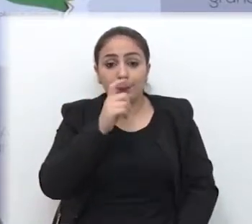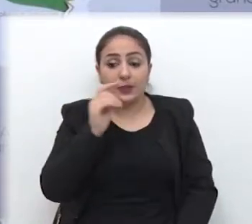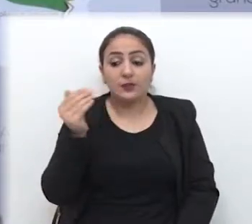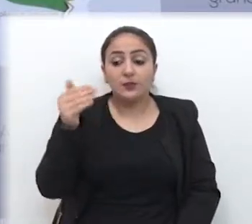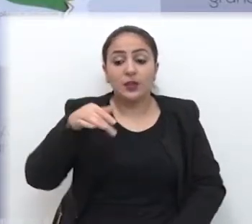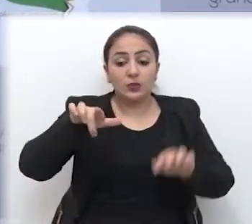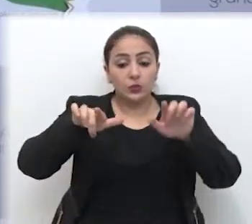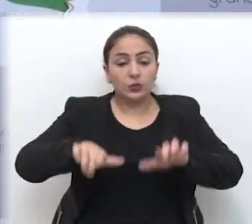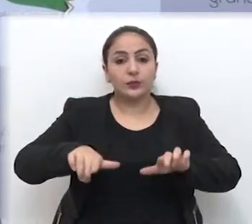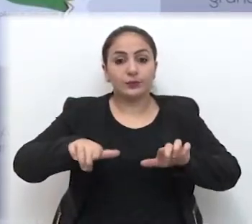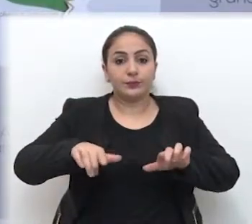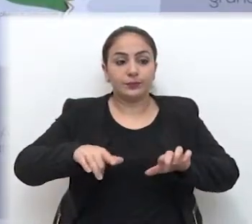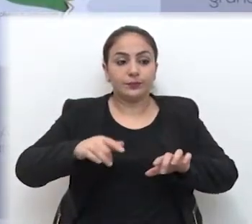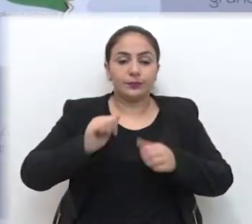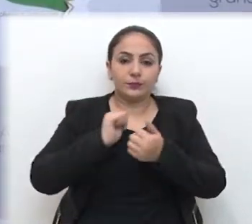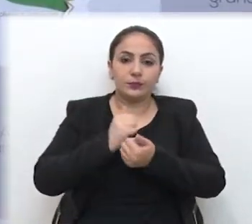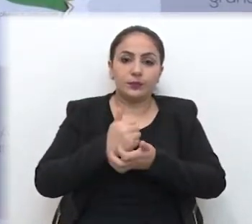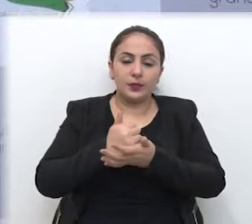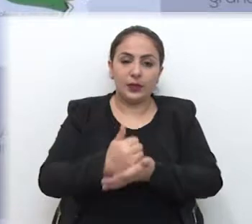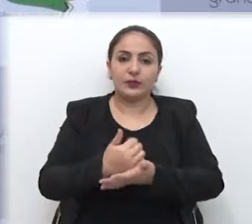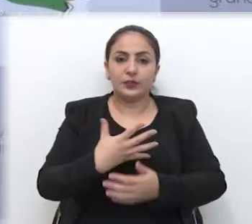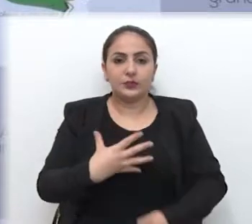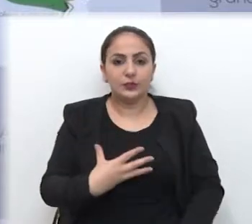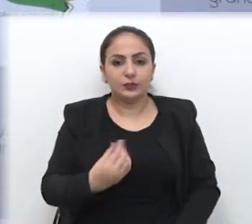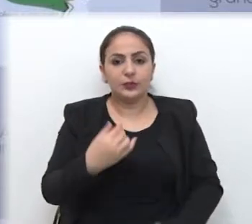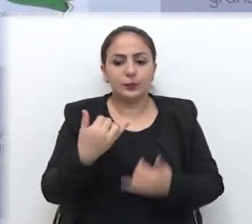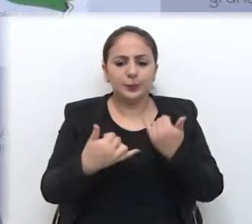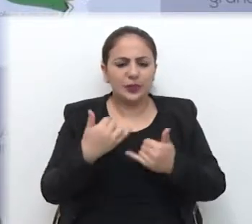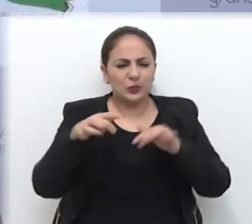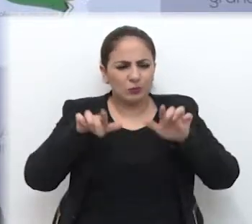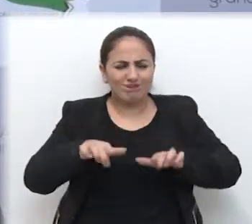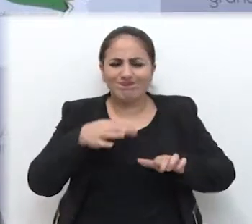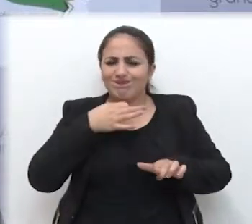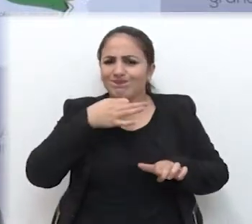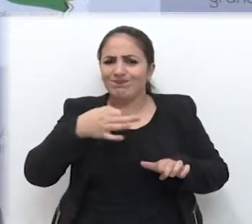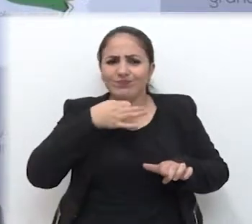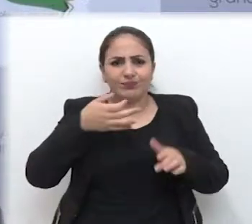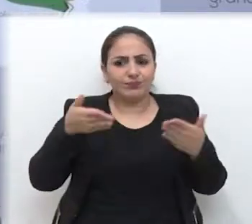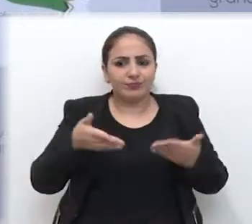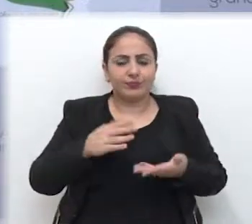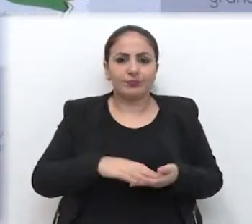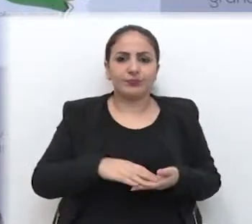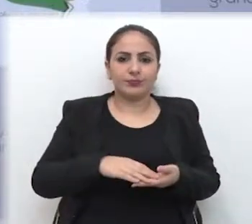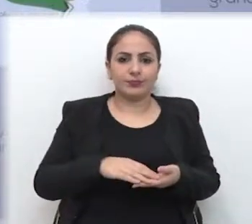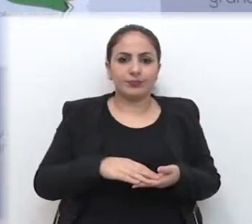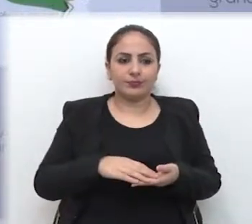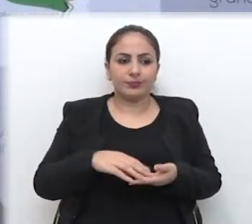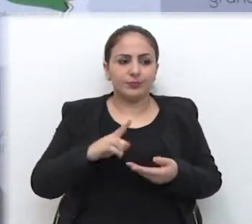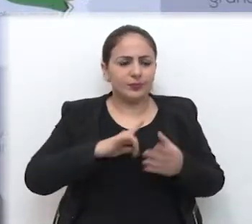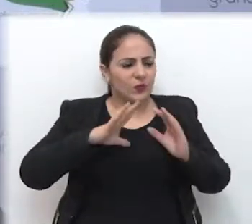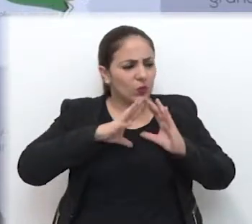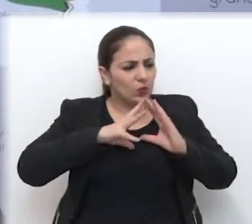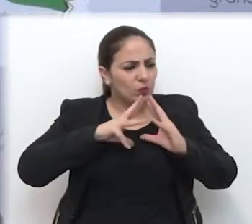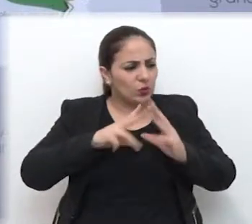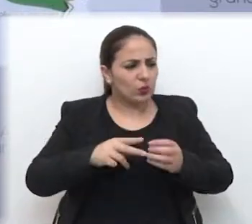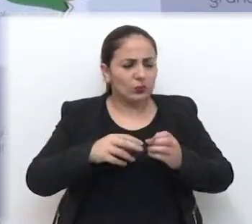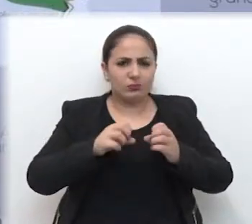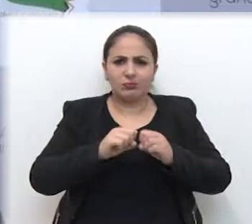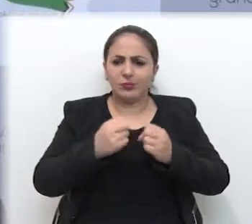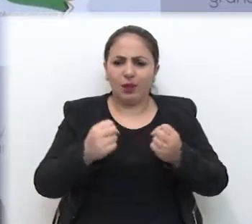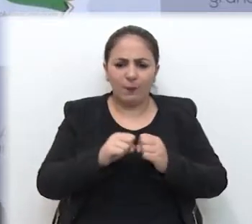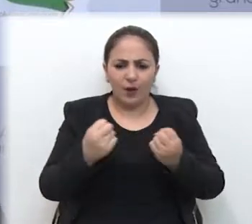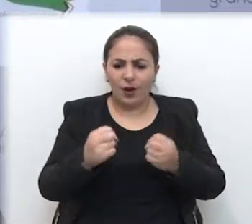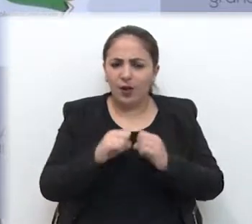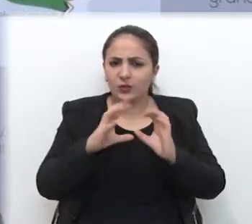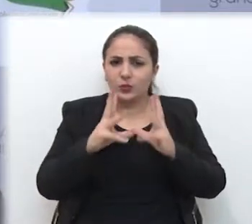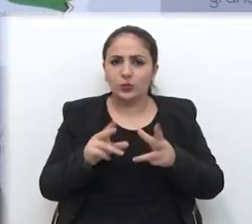e mães que vão até aquele local, levar os seus filhos para brincar, e está em um estado precário. Está mal, está toda ela detonada.